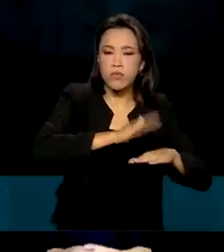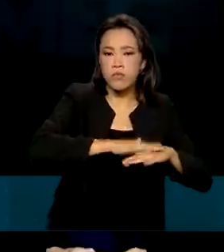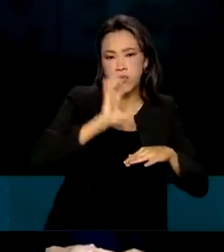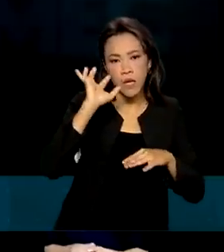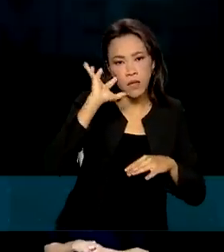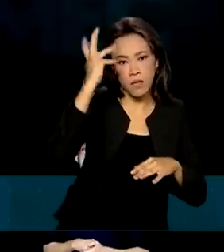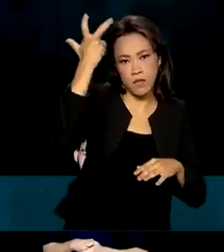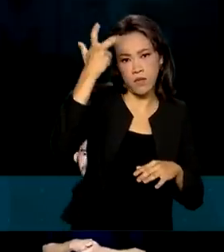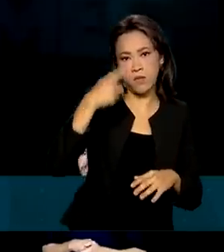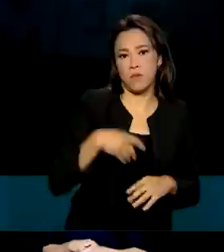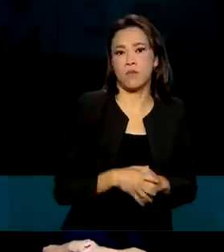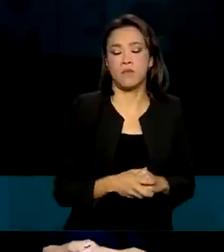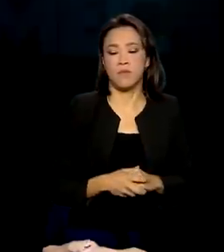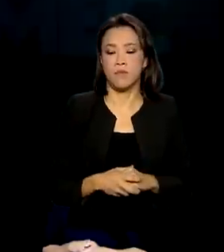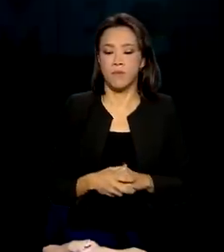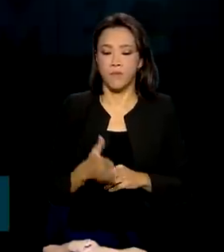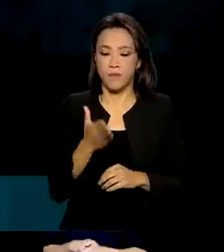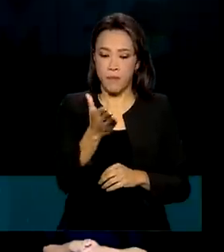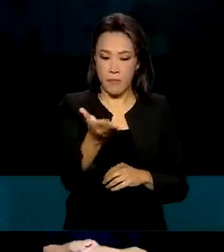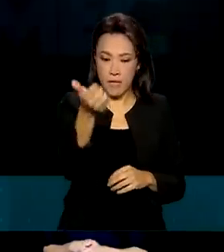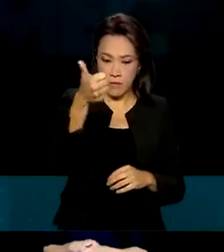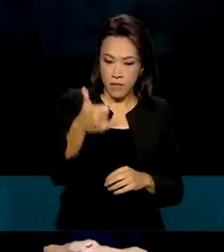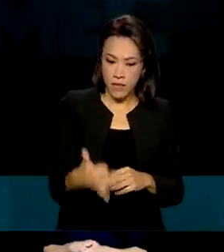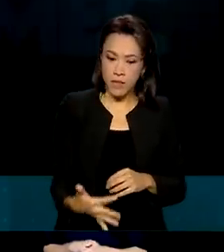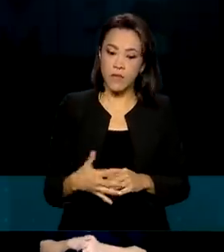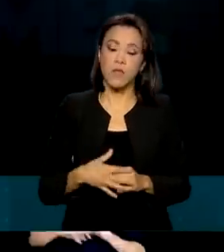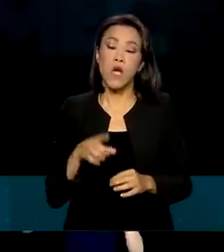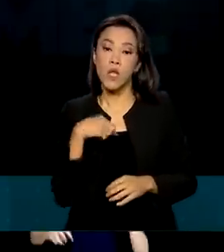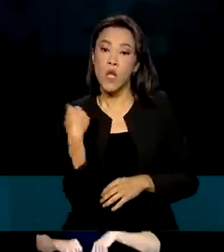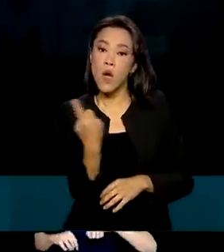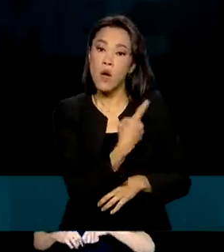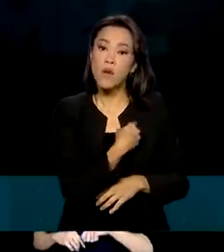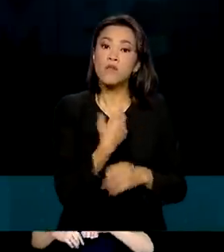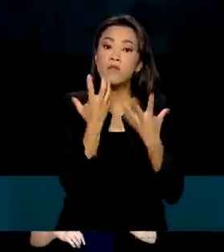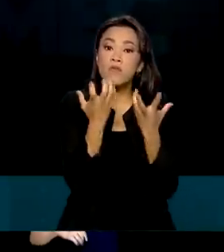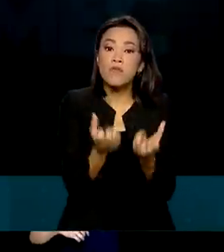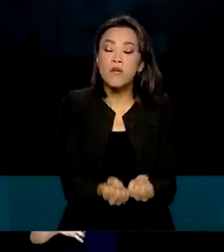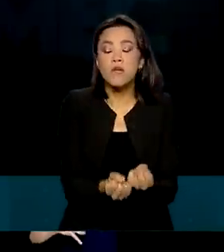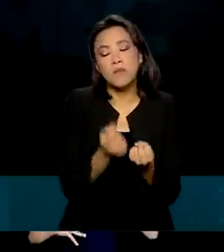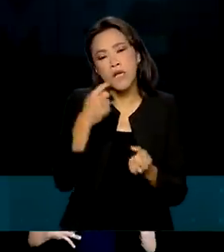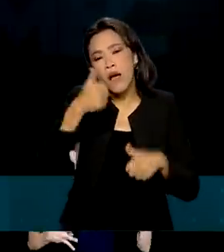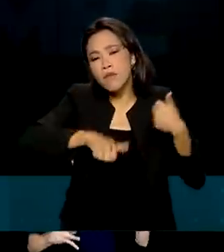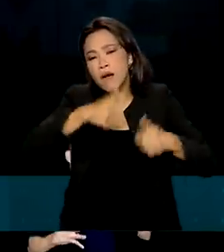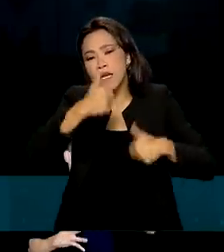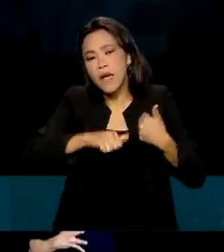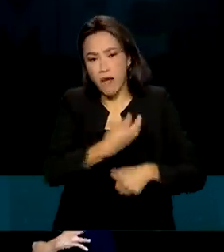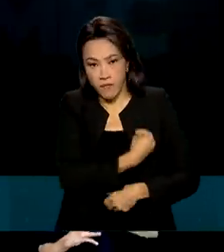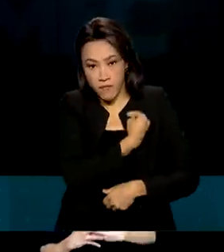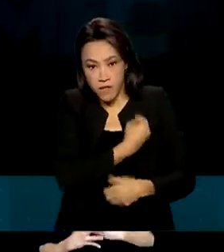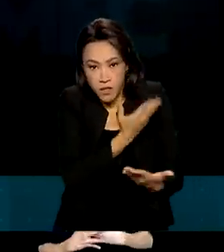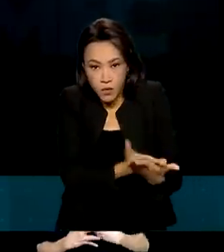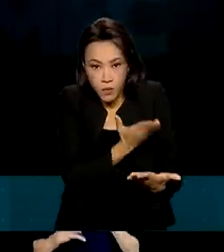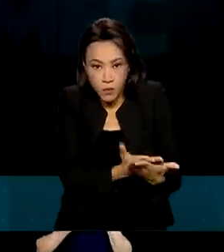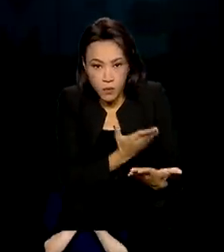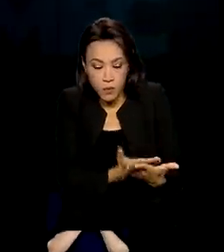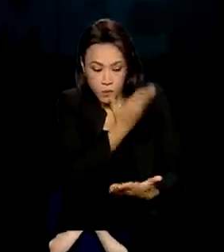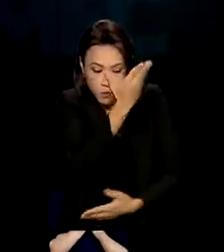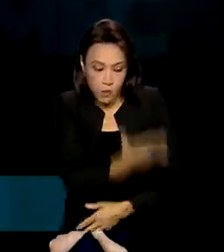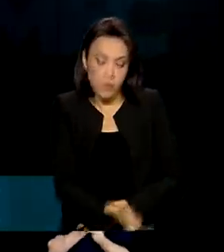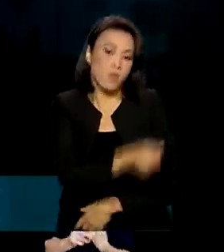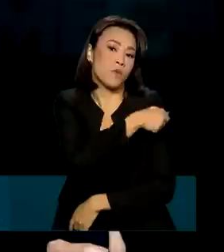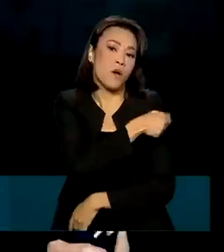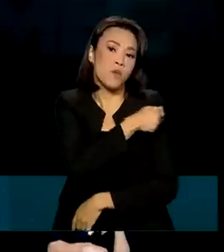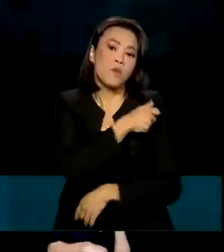Não só a gente vai poder avaliar o percurso acadêmico e profissional, mas também o próprio desenvolvimento sócio